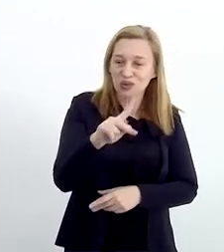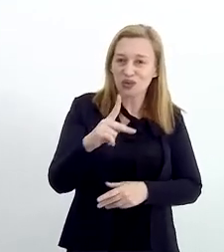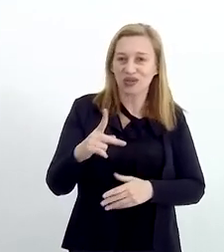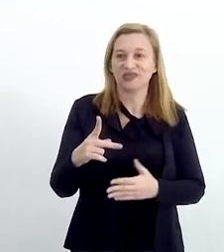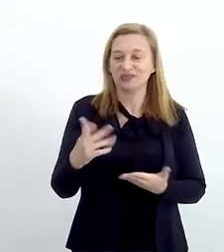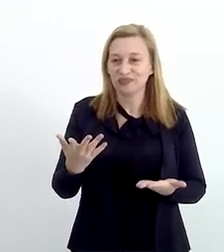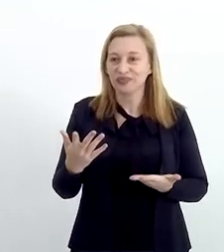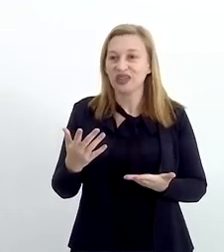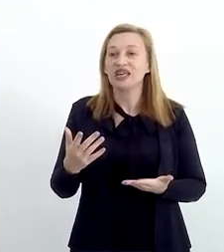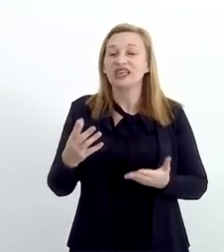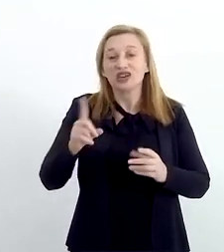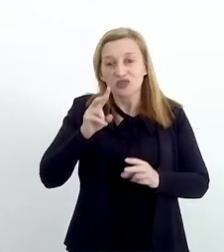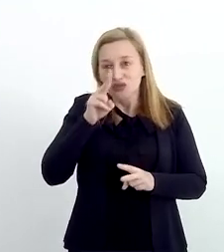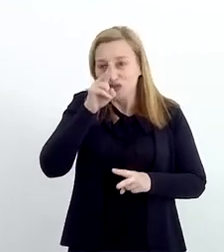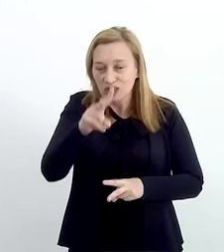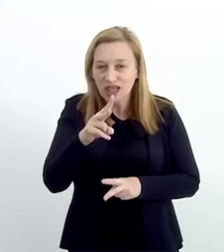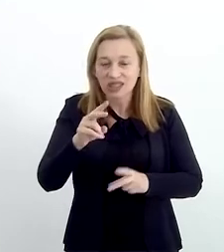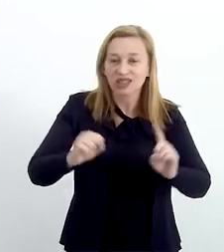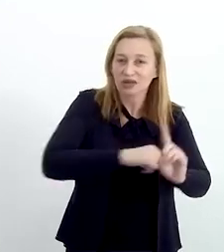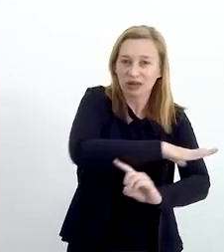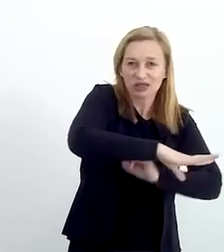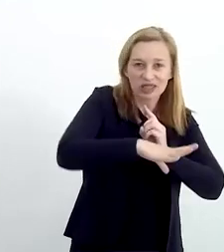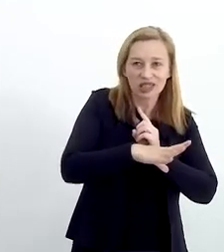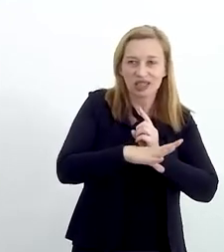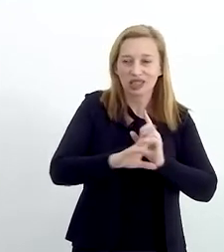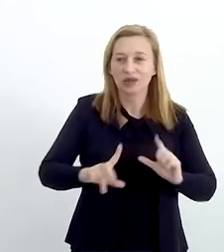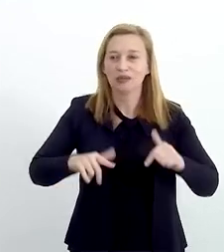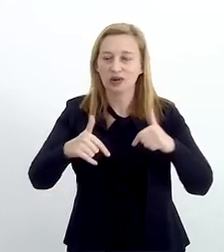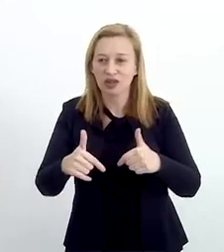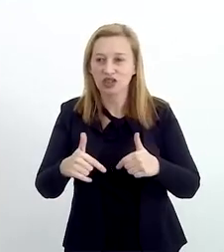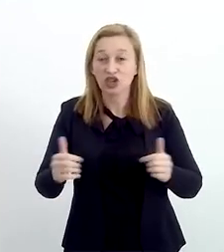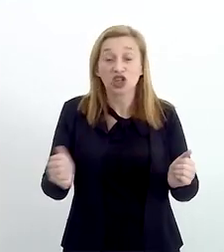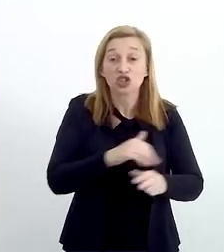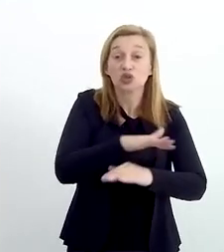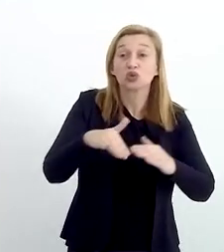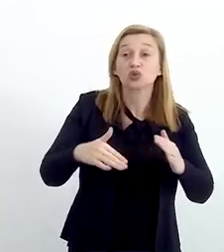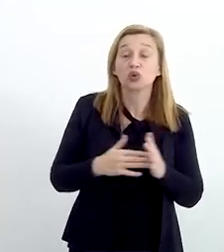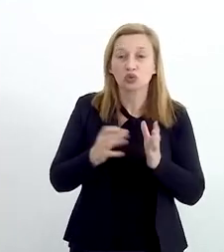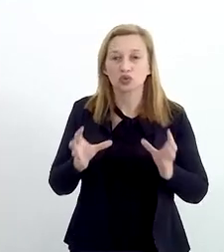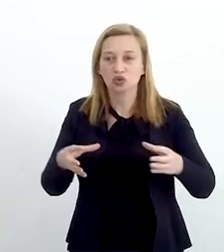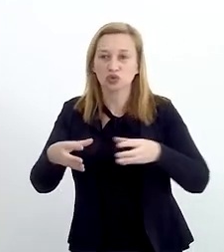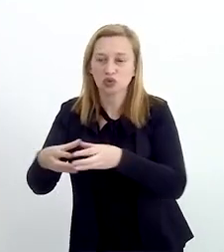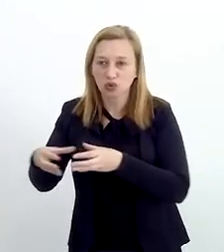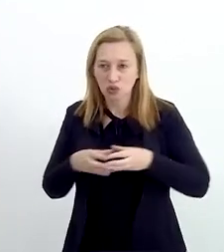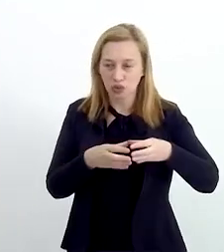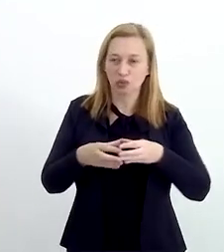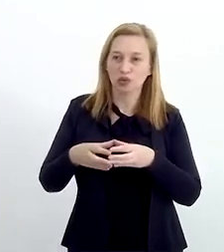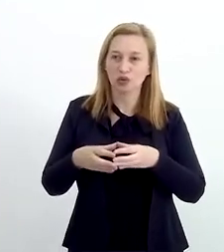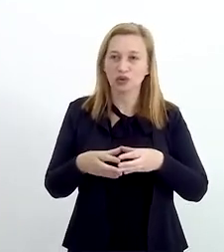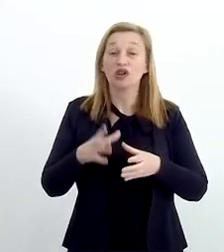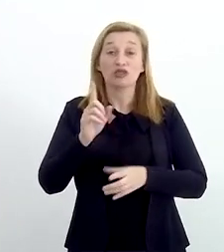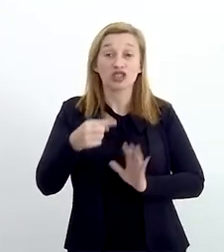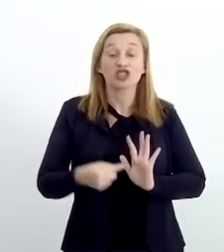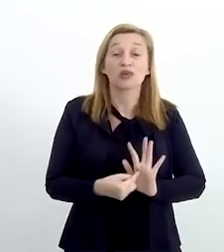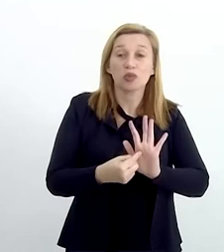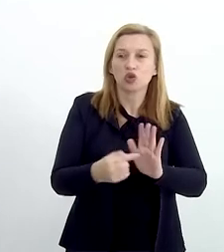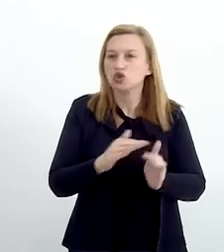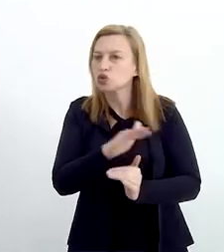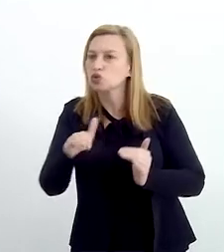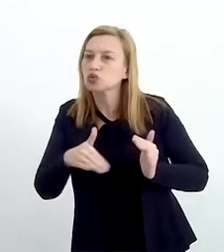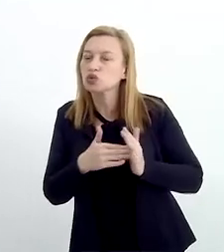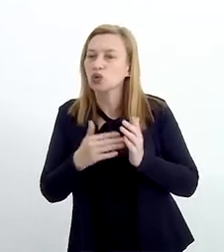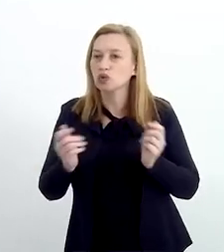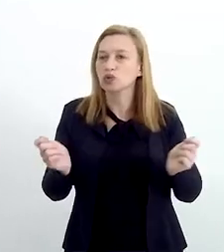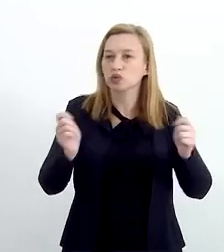iniciativas como essa surjam e sejam fortalecidas pela sociedade, pela atuação de todos esses atores. Na